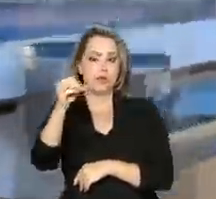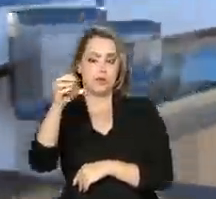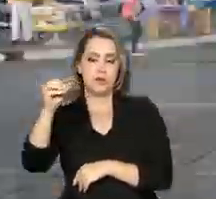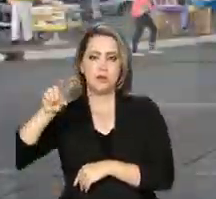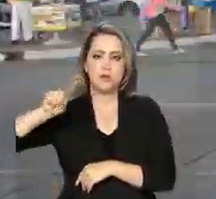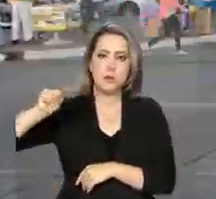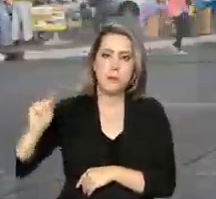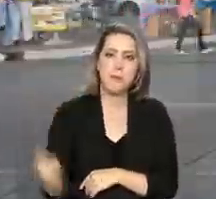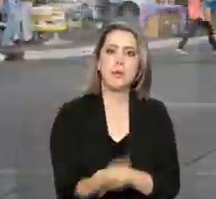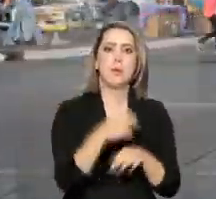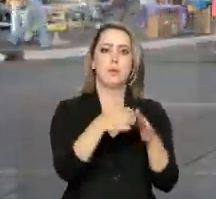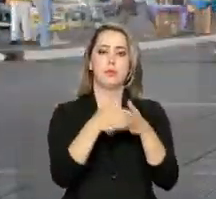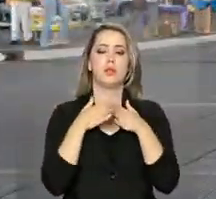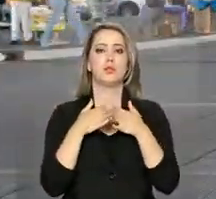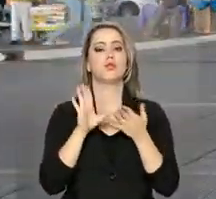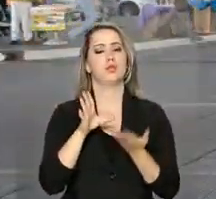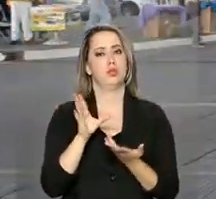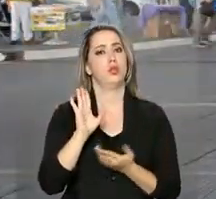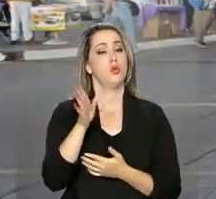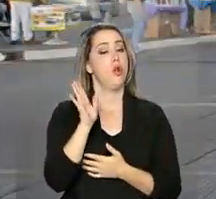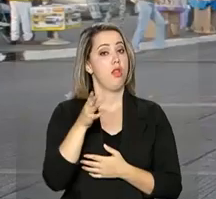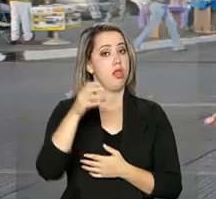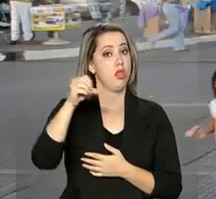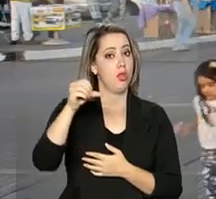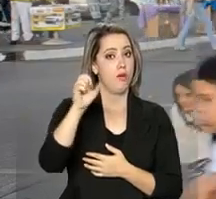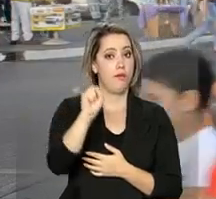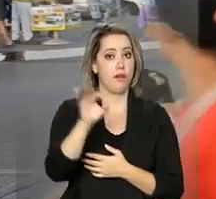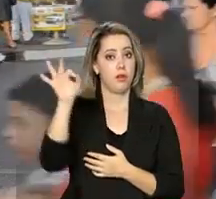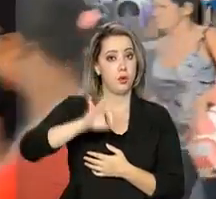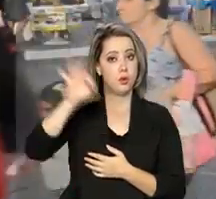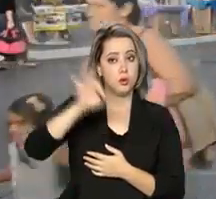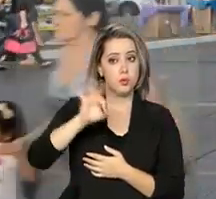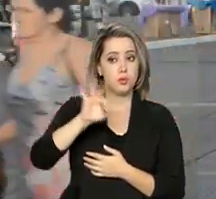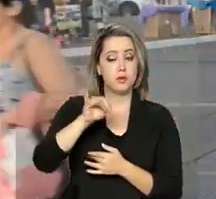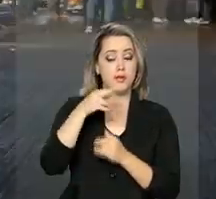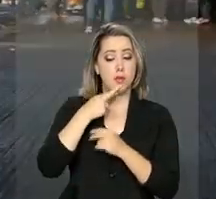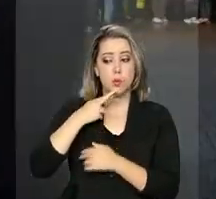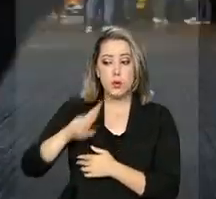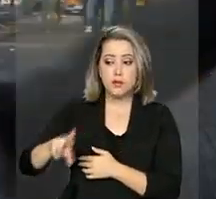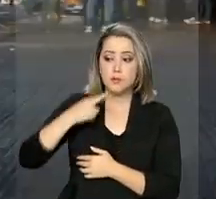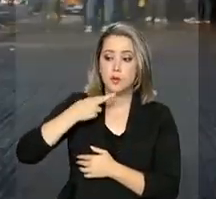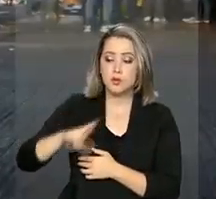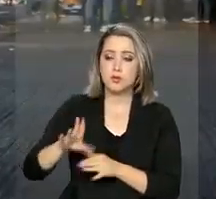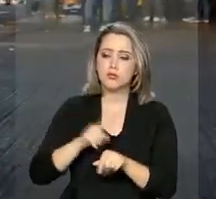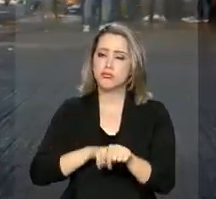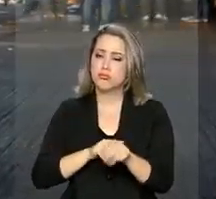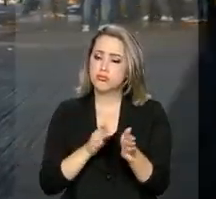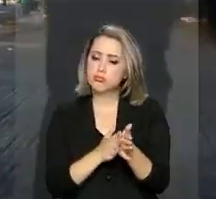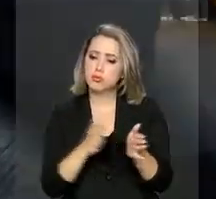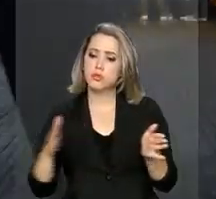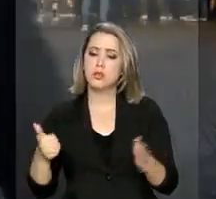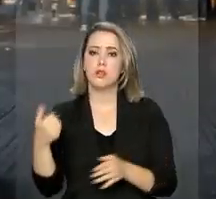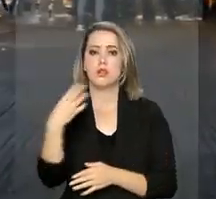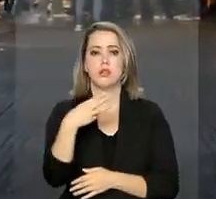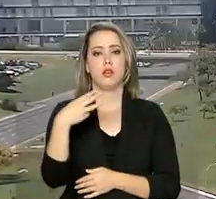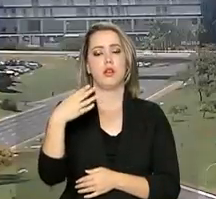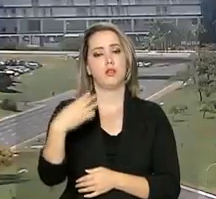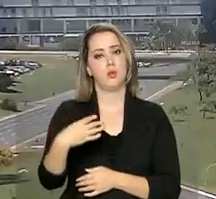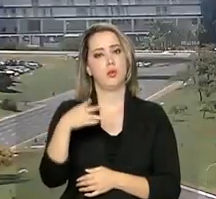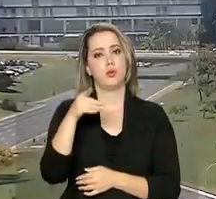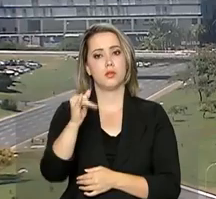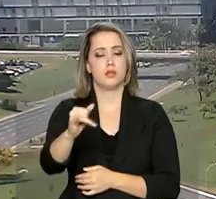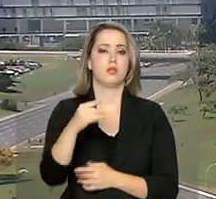Desse total, 98,85% obtiveram respostas num prazo médio de 14 dias.